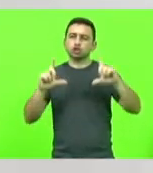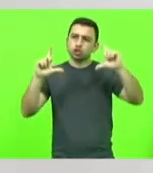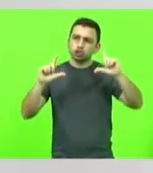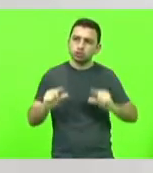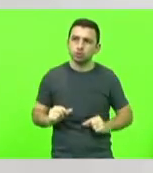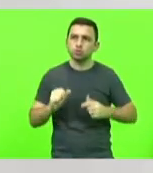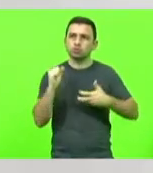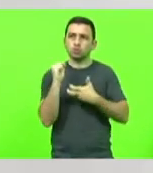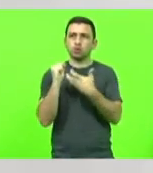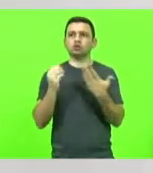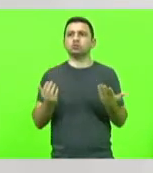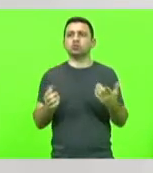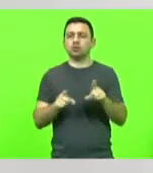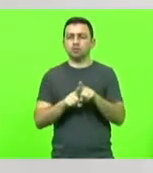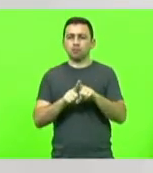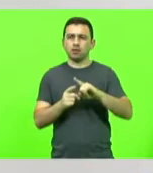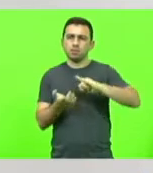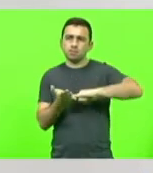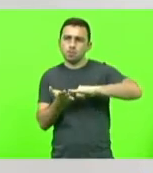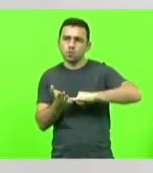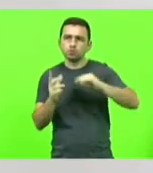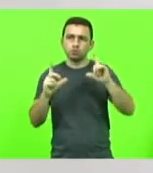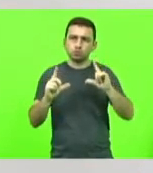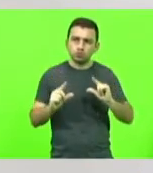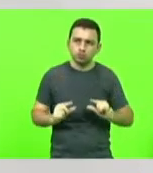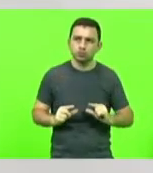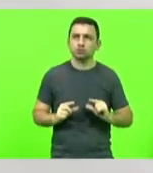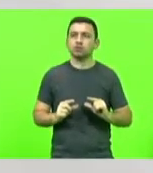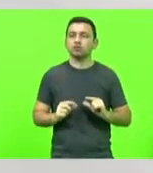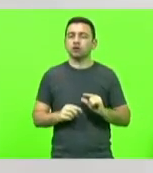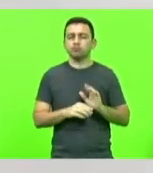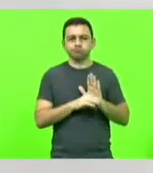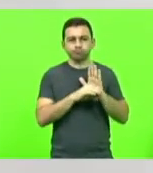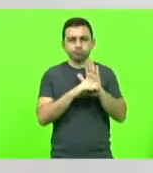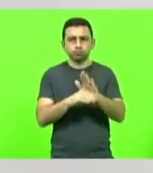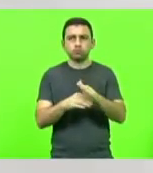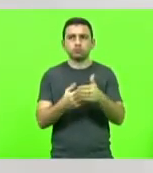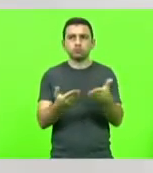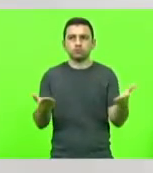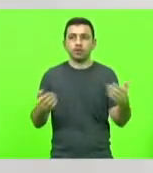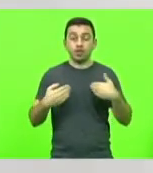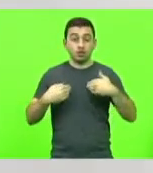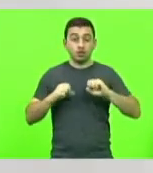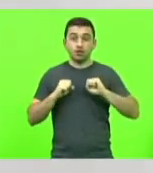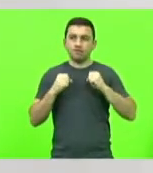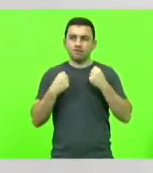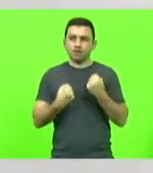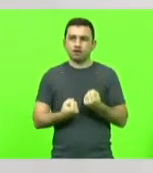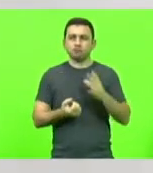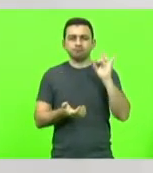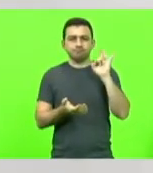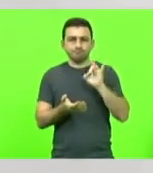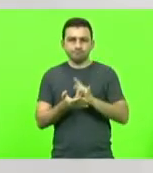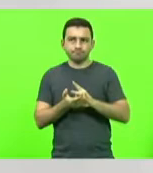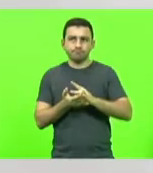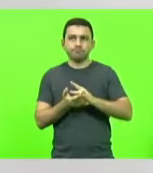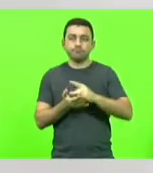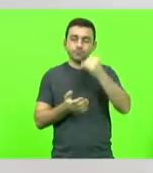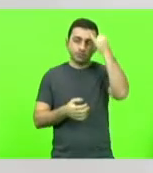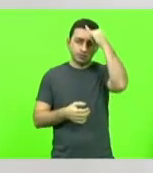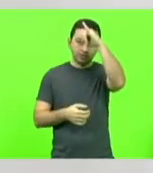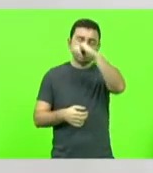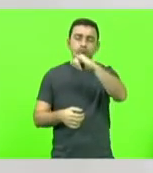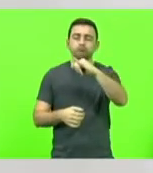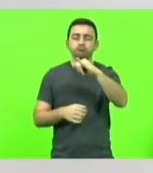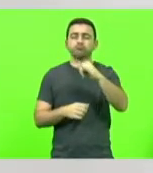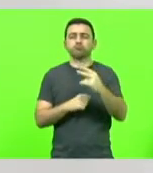um ambiente de negócio que facilita a vida de quem empreende. Defendo também o direito à legítima defesa. O cidadão de bem